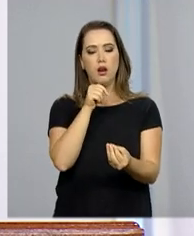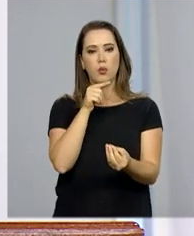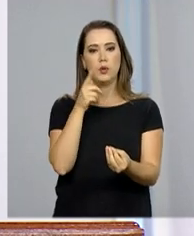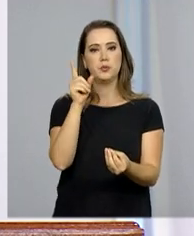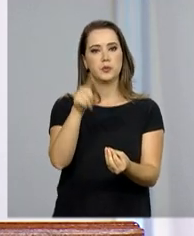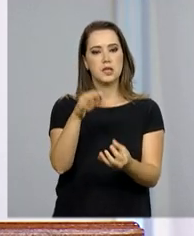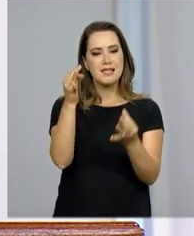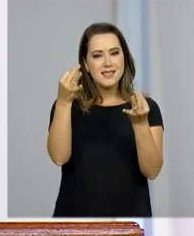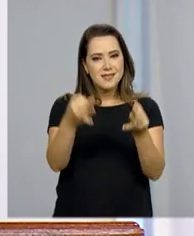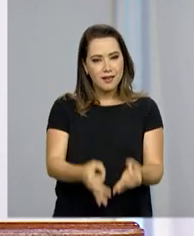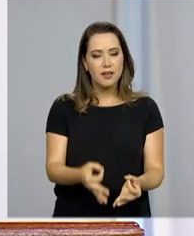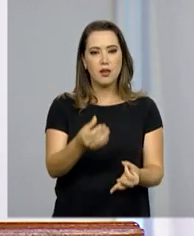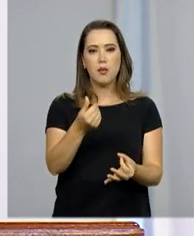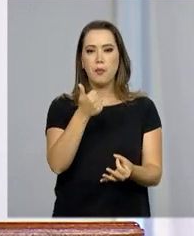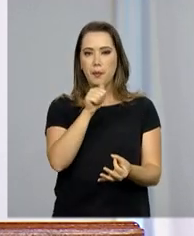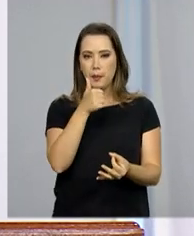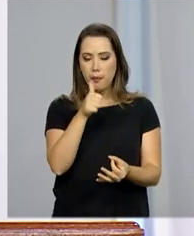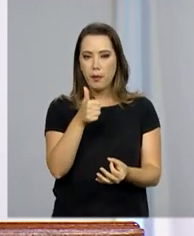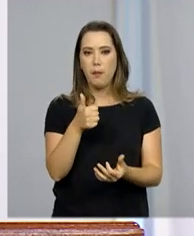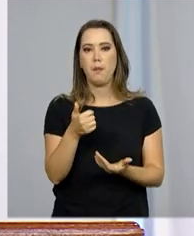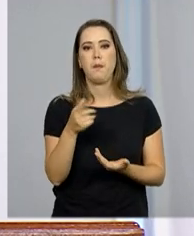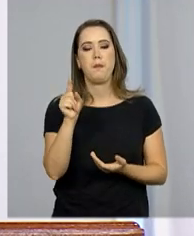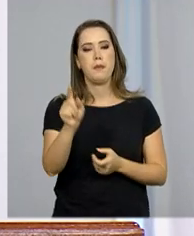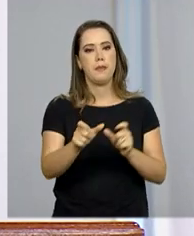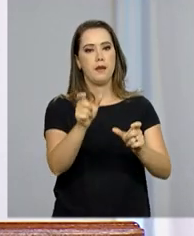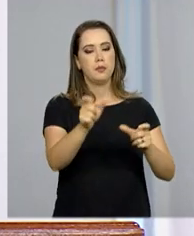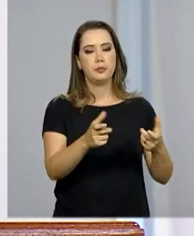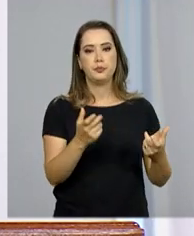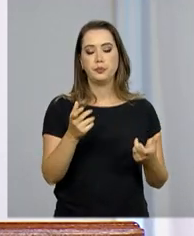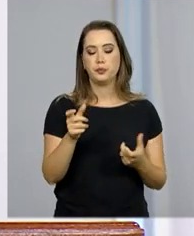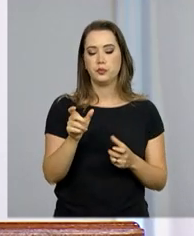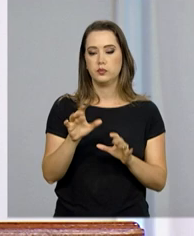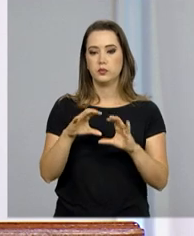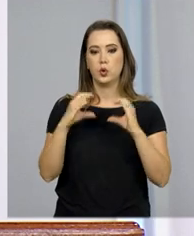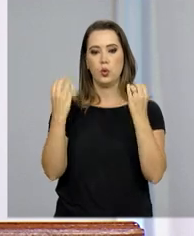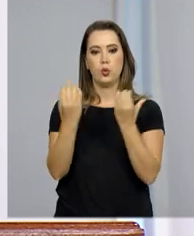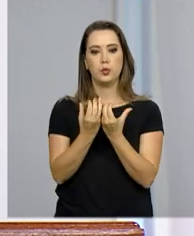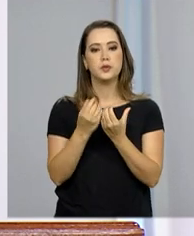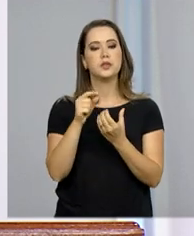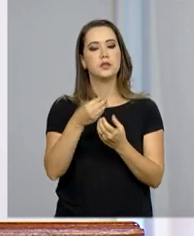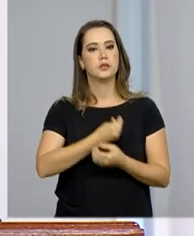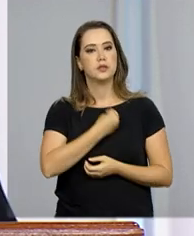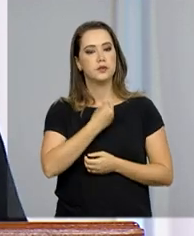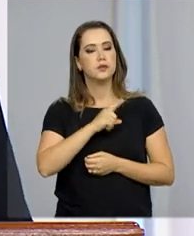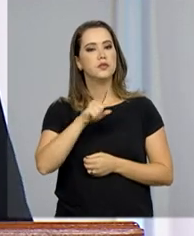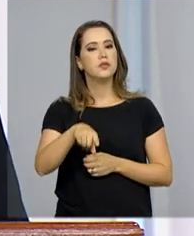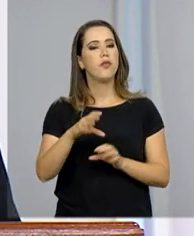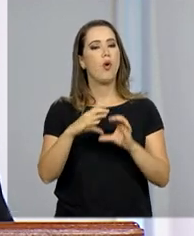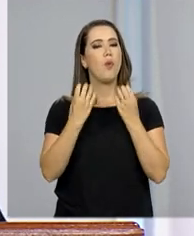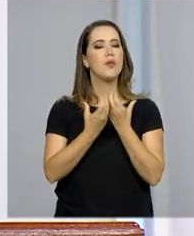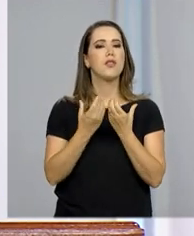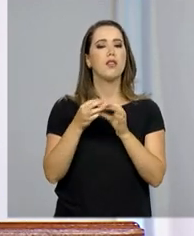adequada para aquelas regiões. São famílias